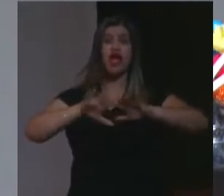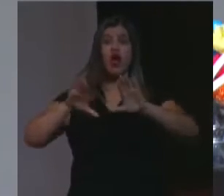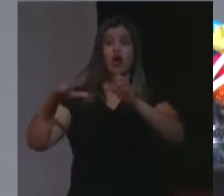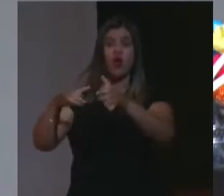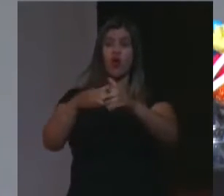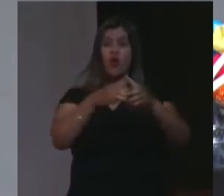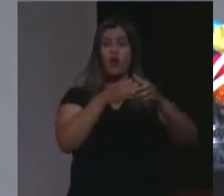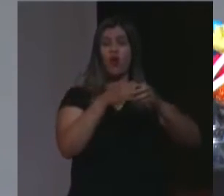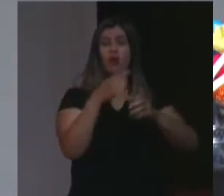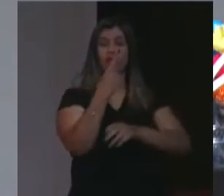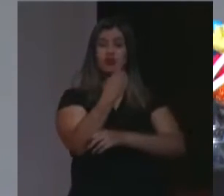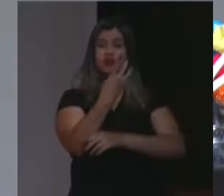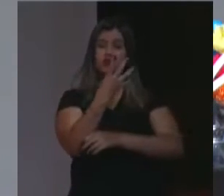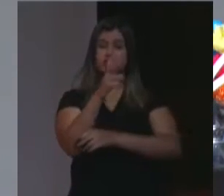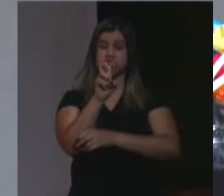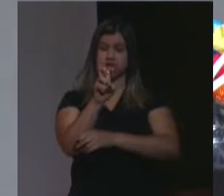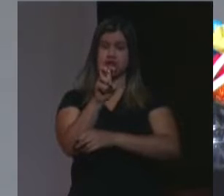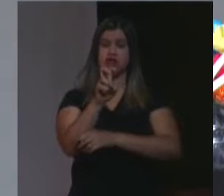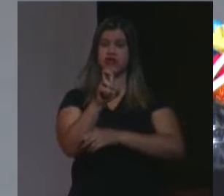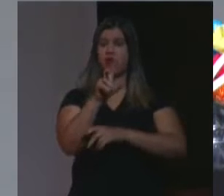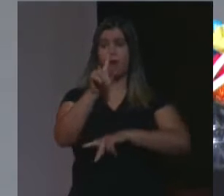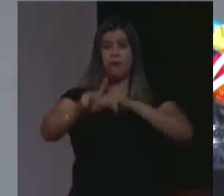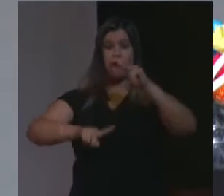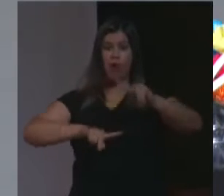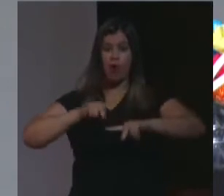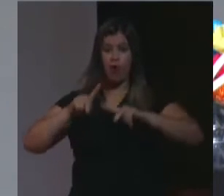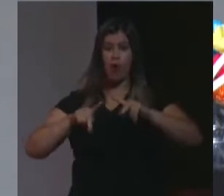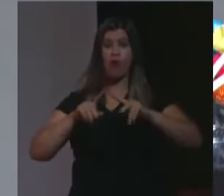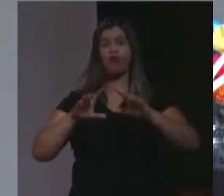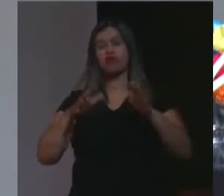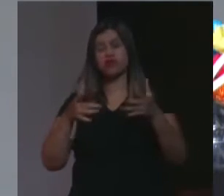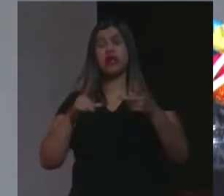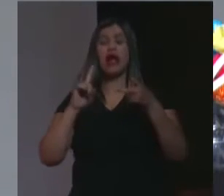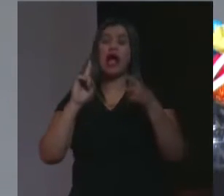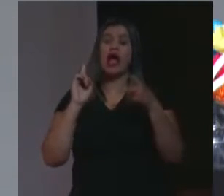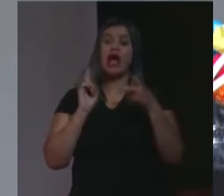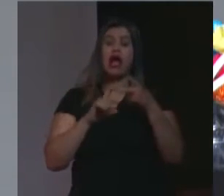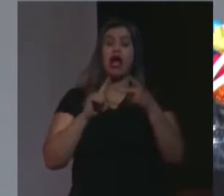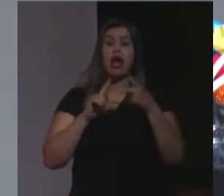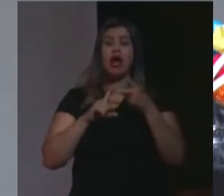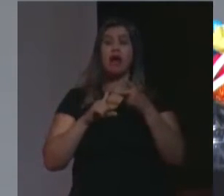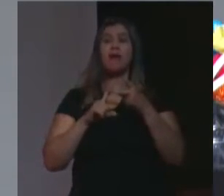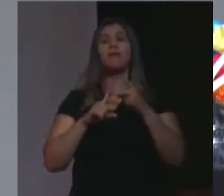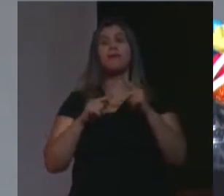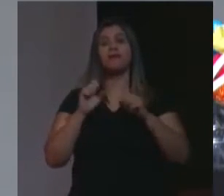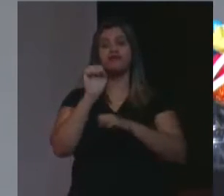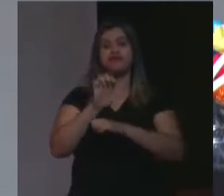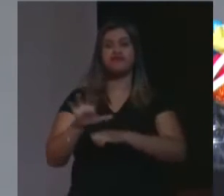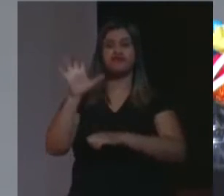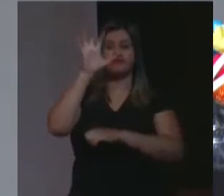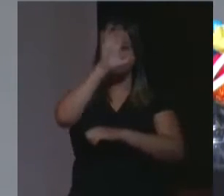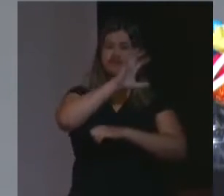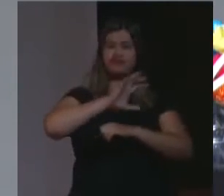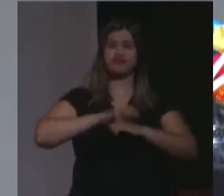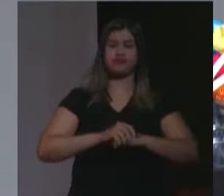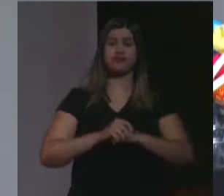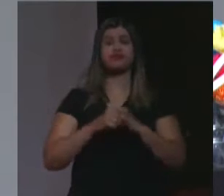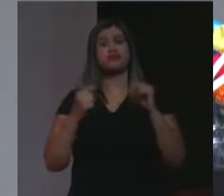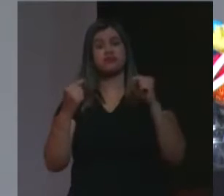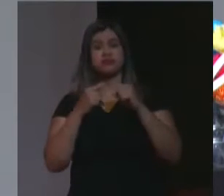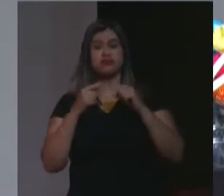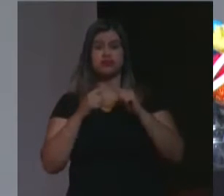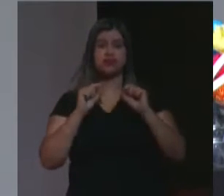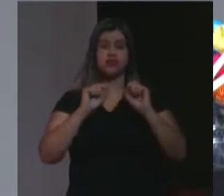em 19 estados, isso é sim cumprir com o requisito que está tanto na convenção